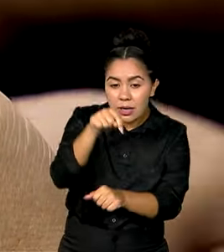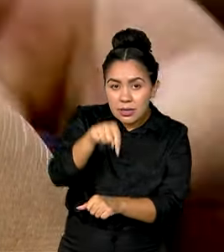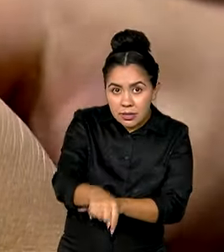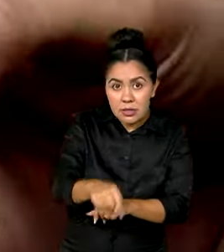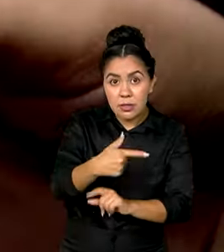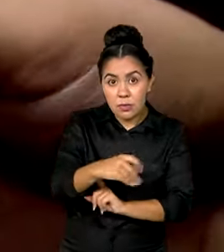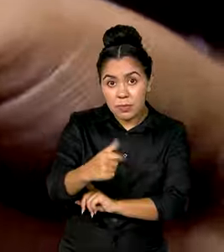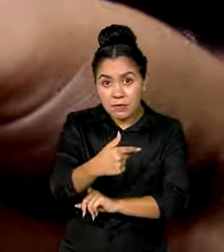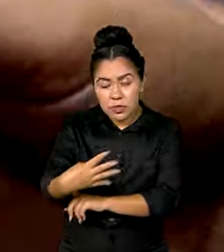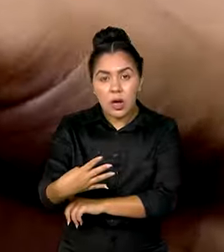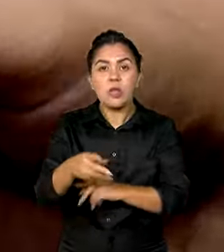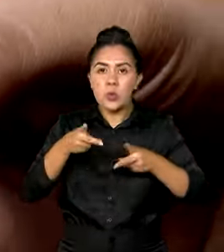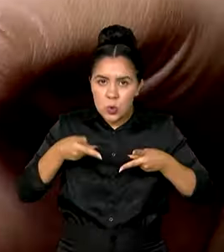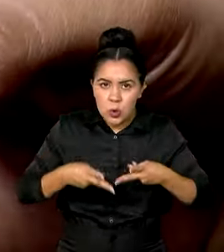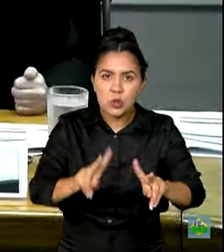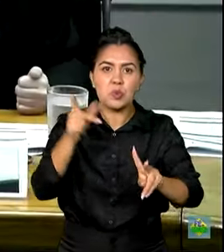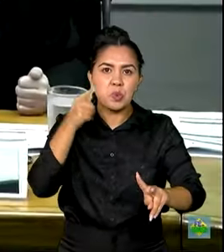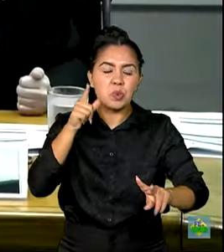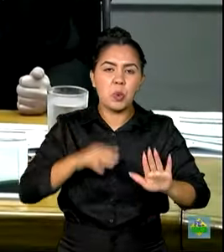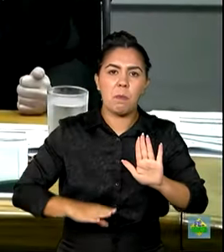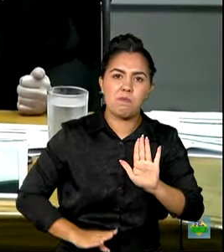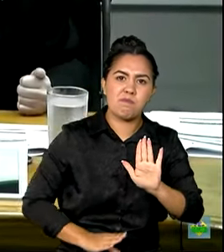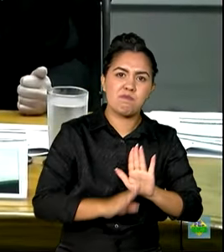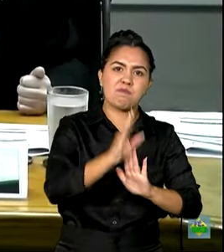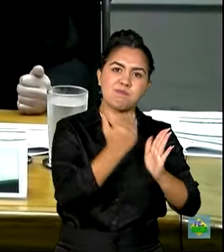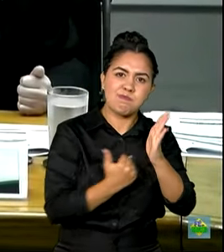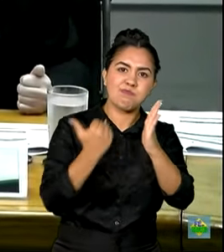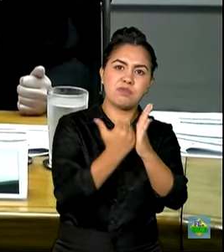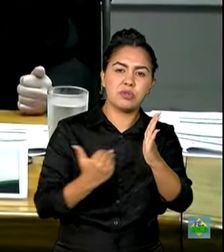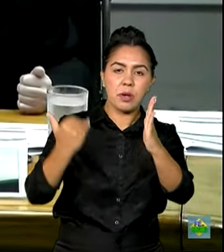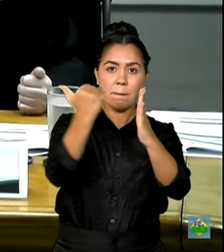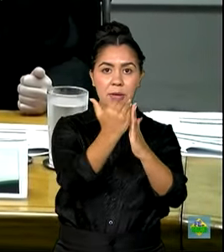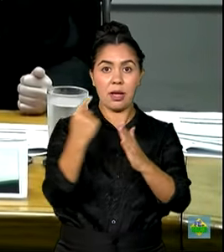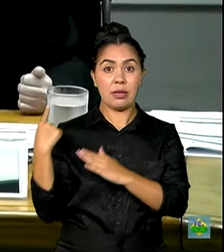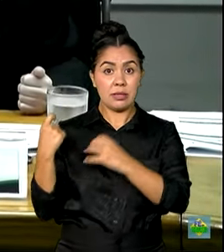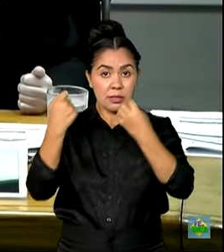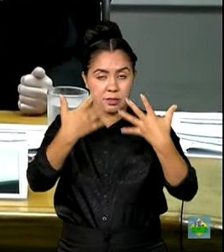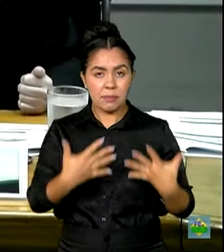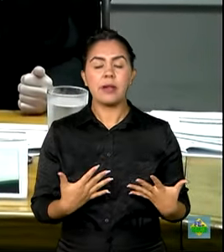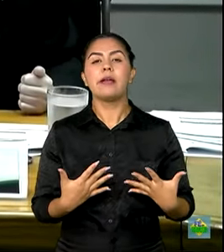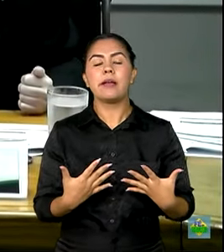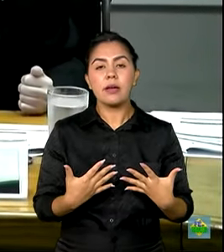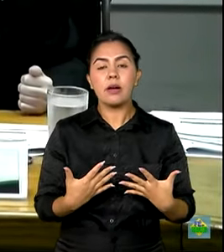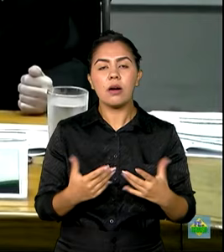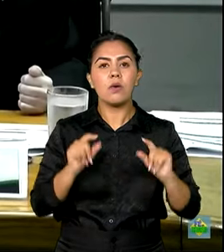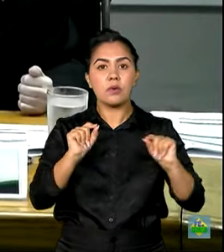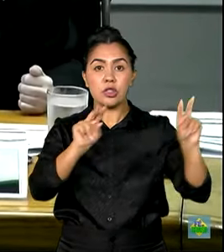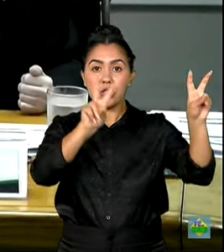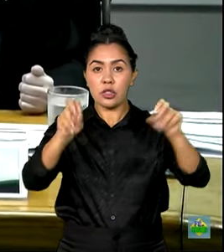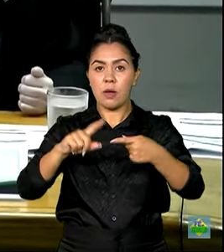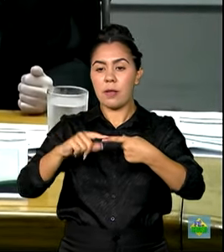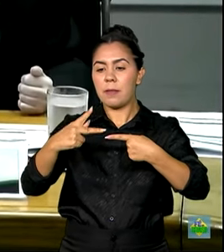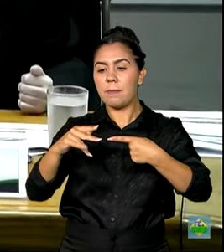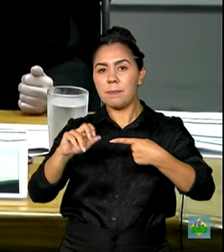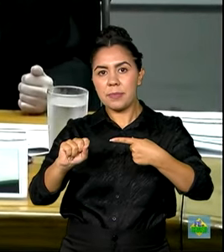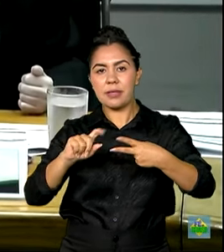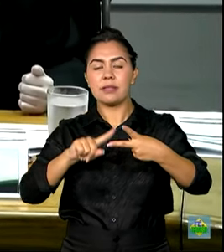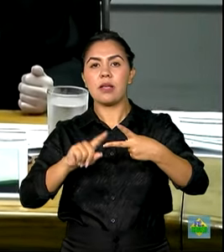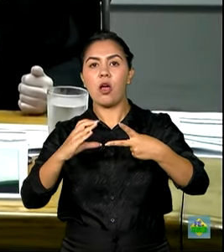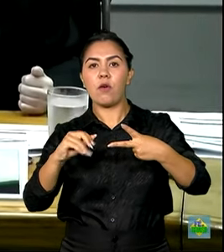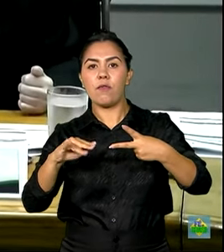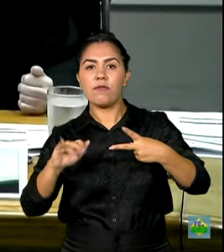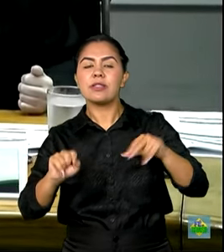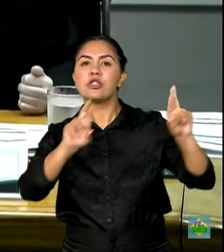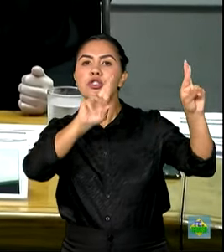a arrecadação continue em alta. Nós temos o próprio efeito do PIS e da COFINS na importação de